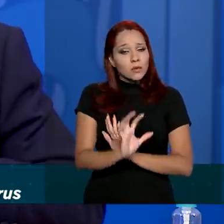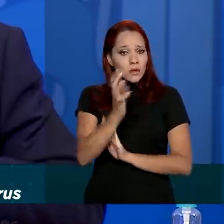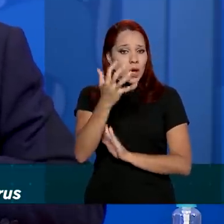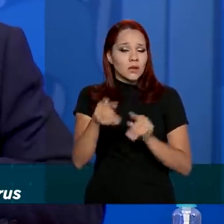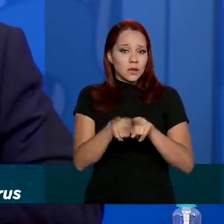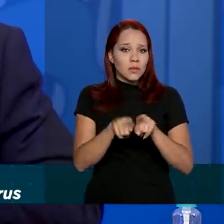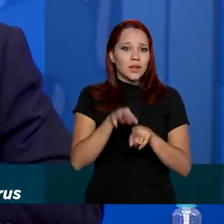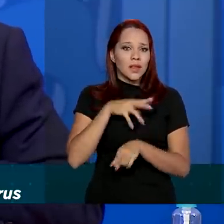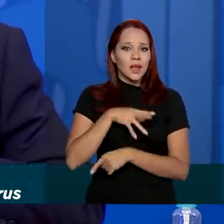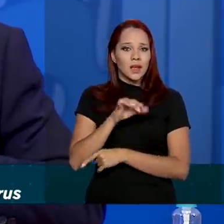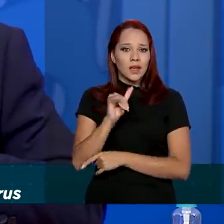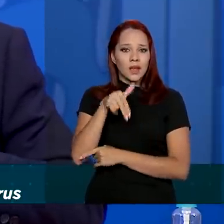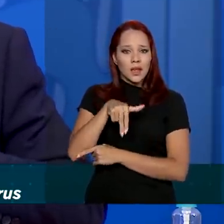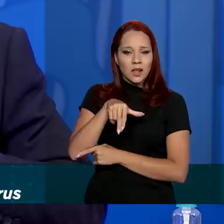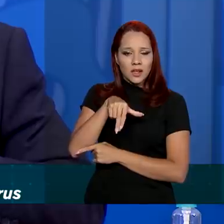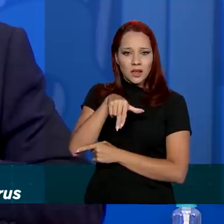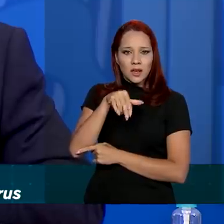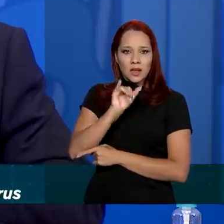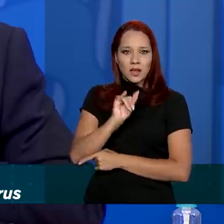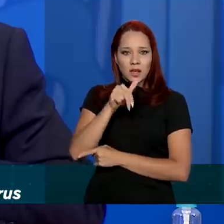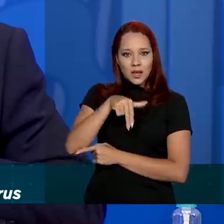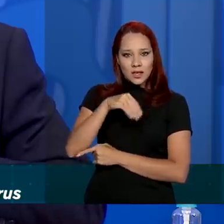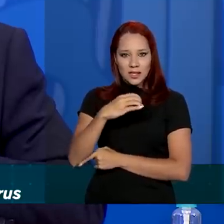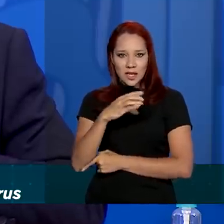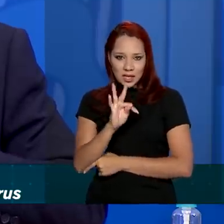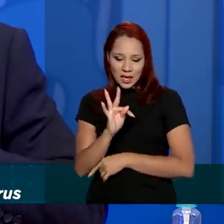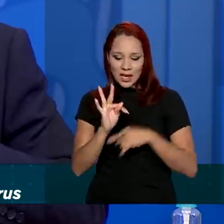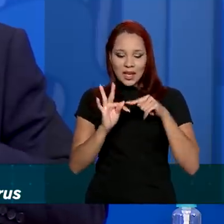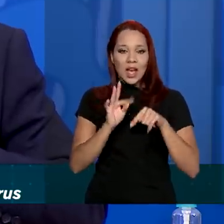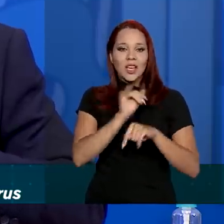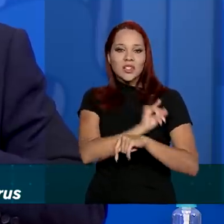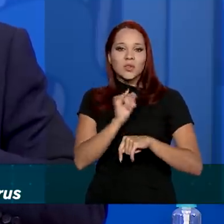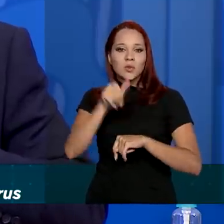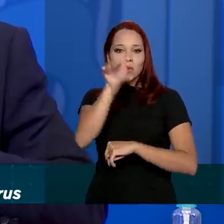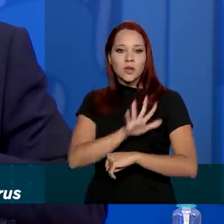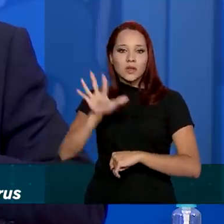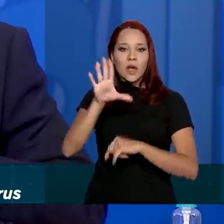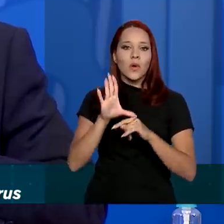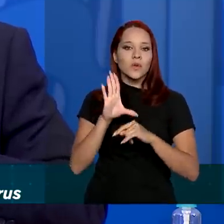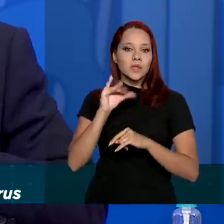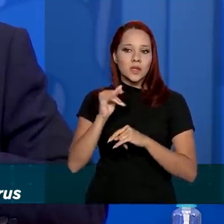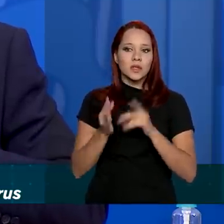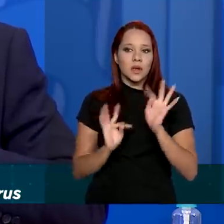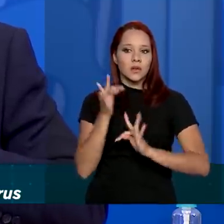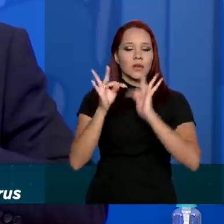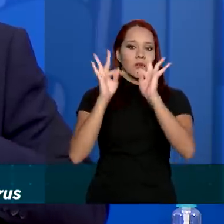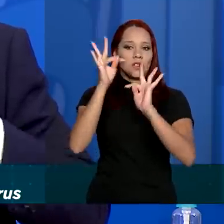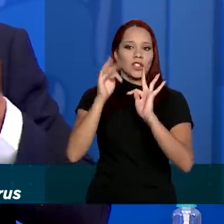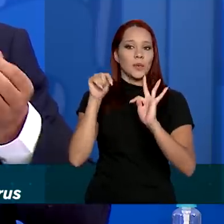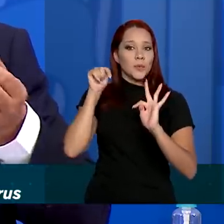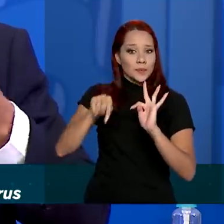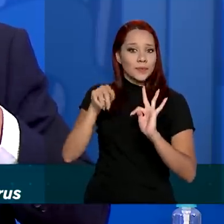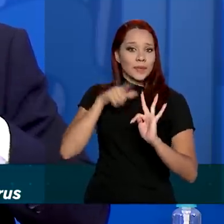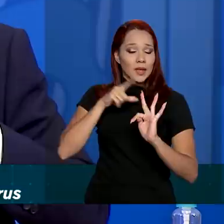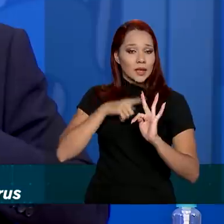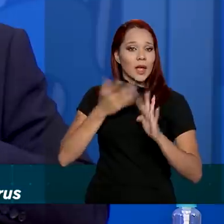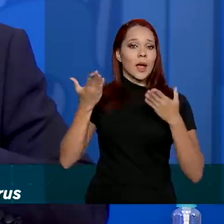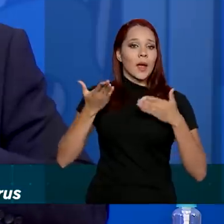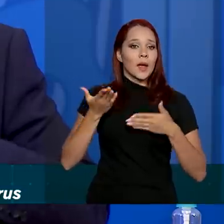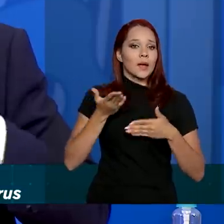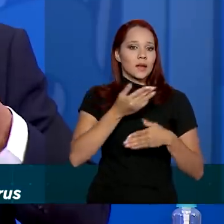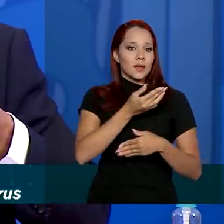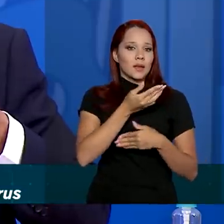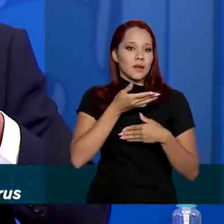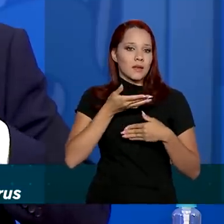gente tem os INCTs, que a gente chama, Instituto Nacional de Ciência e Tecnologia, são redes, uma delas, que está lá em Minas Gerais, coordenado